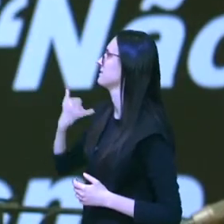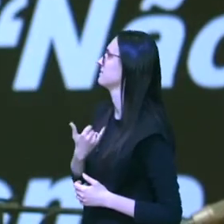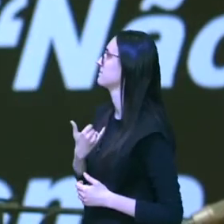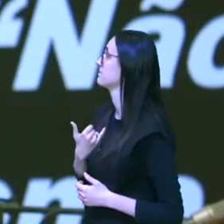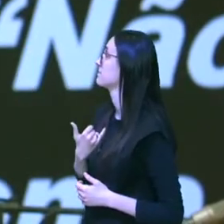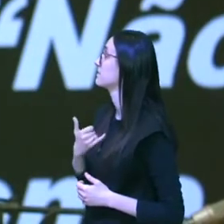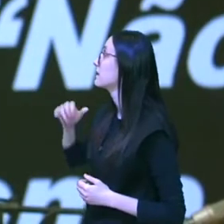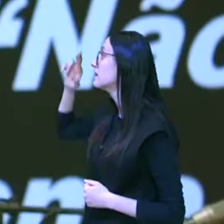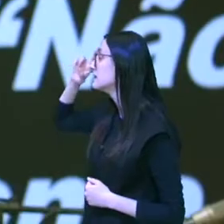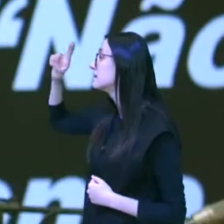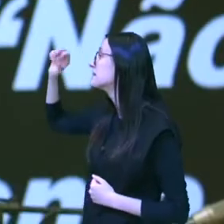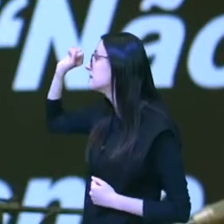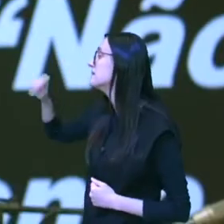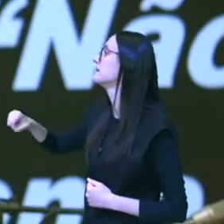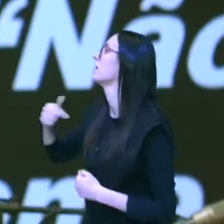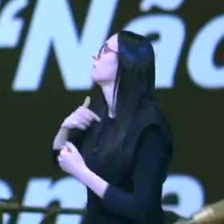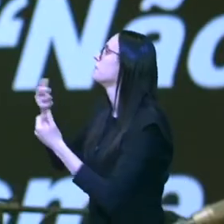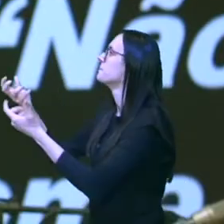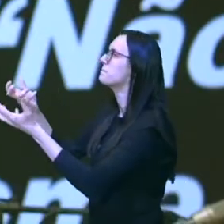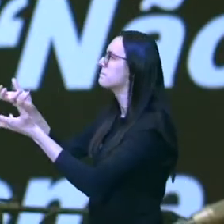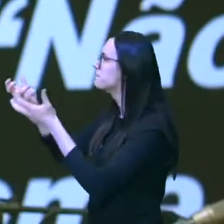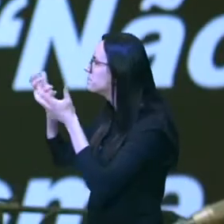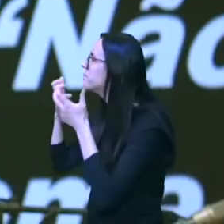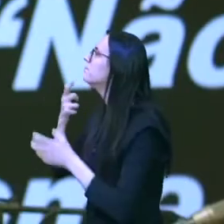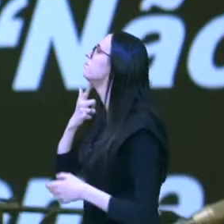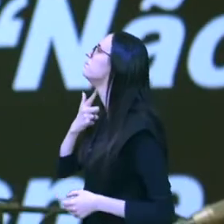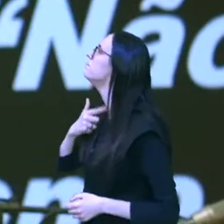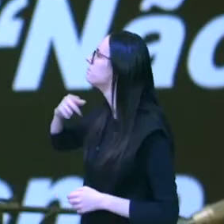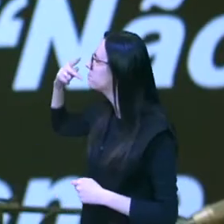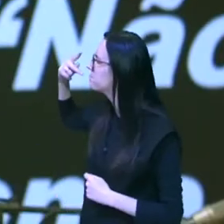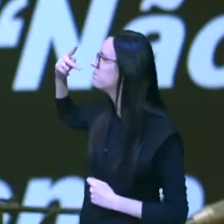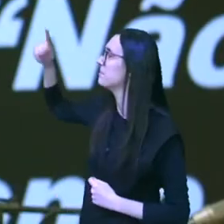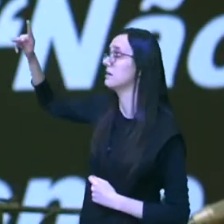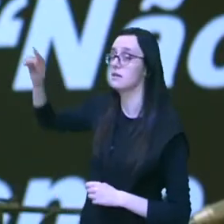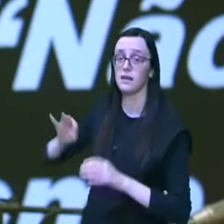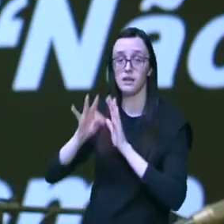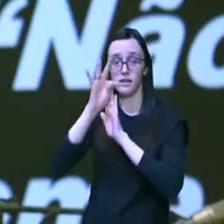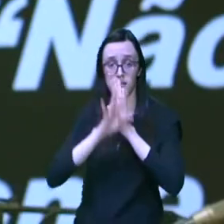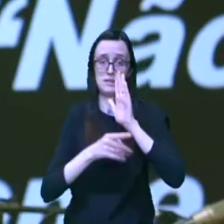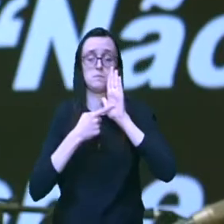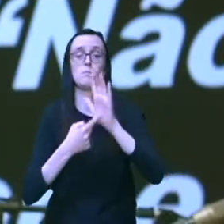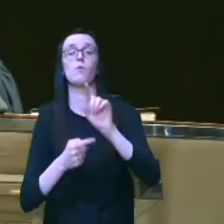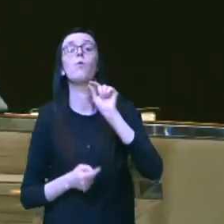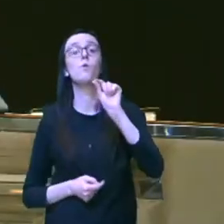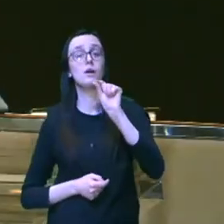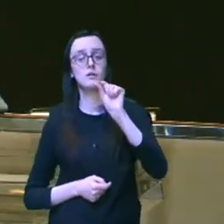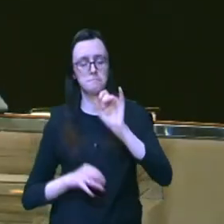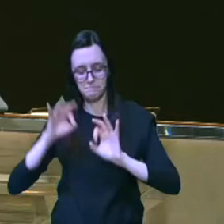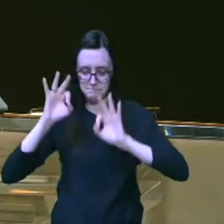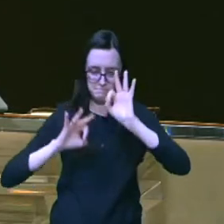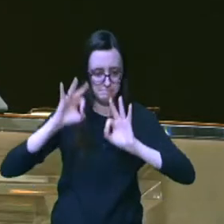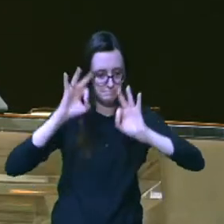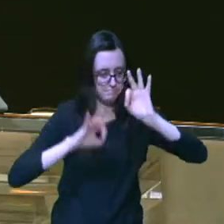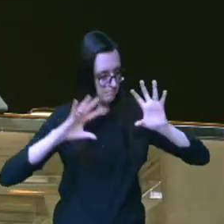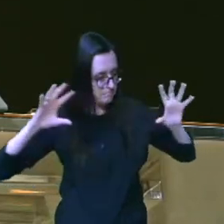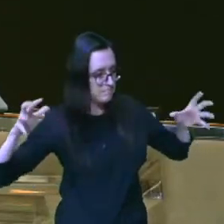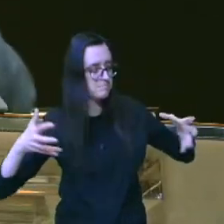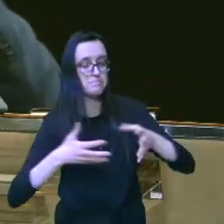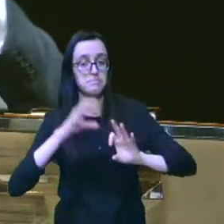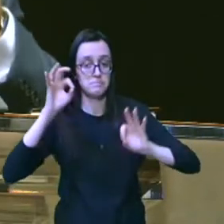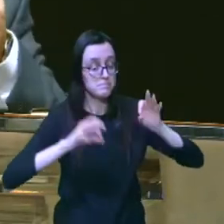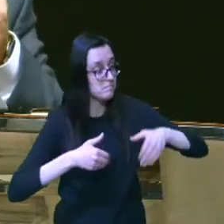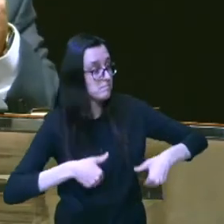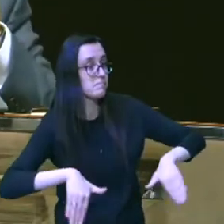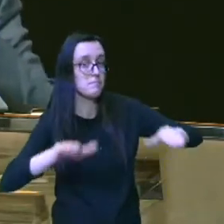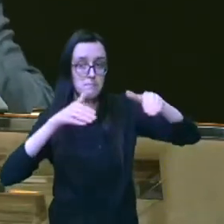eu vou sim fazer a tua vontade e o texto vai dizer então que ele prepara a comitiva e eles vão